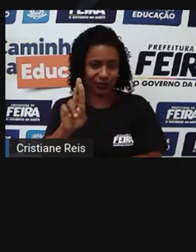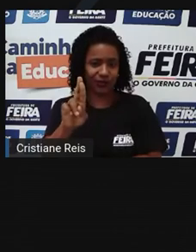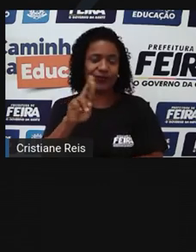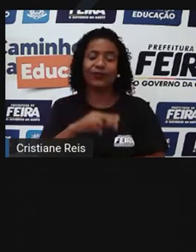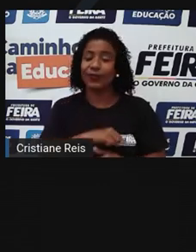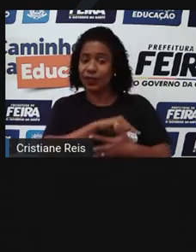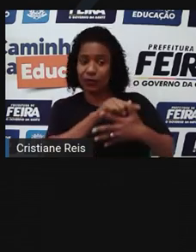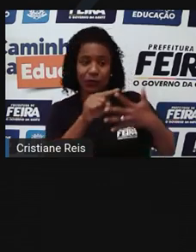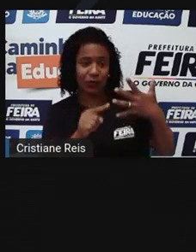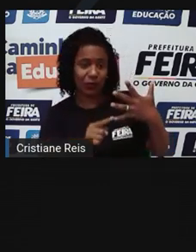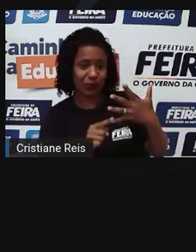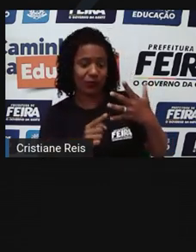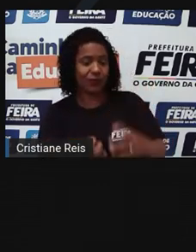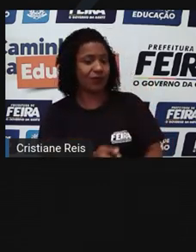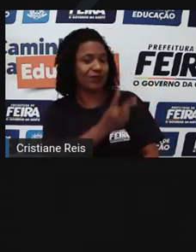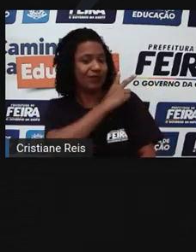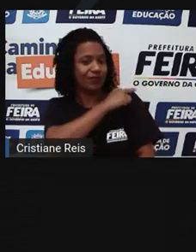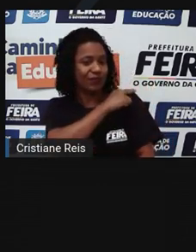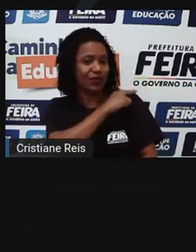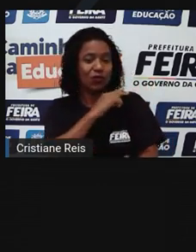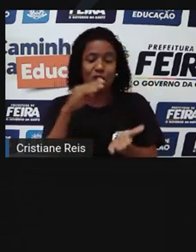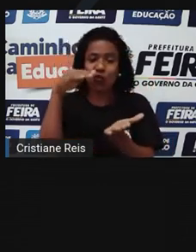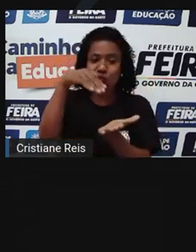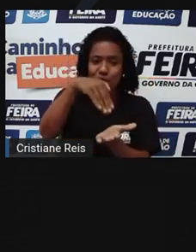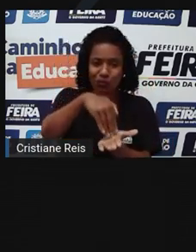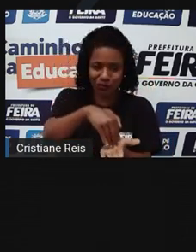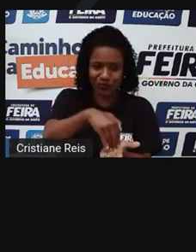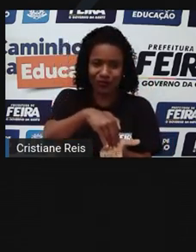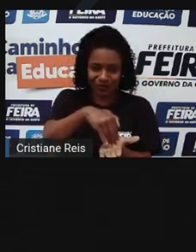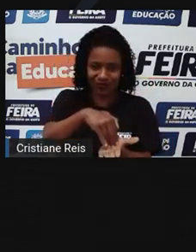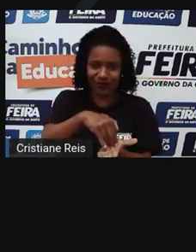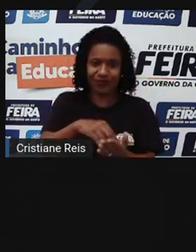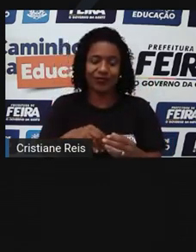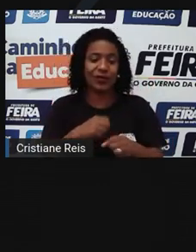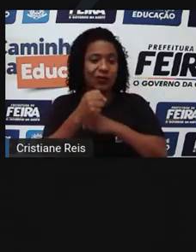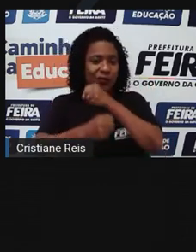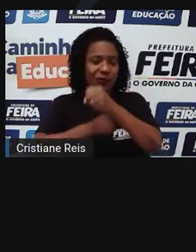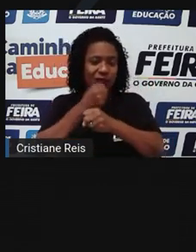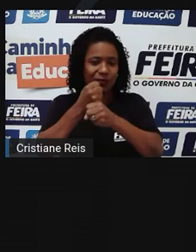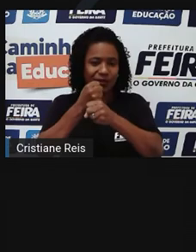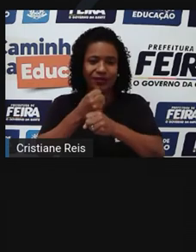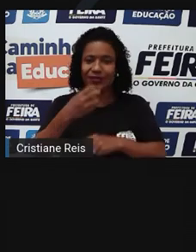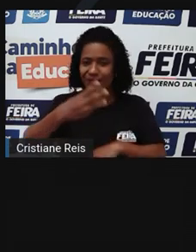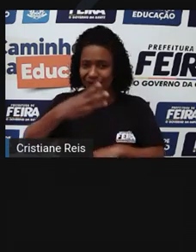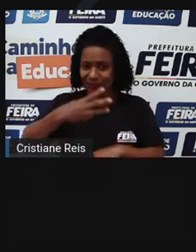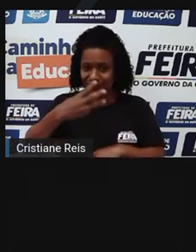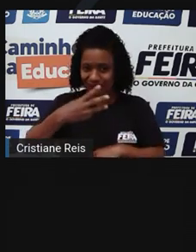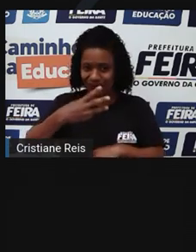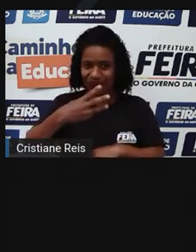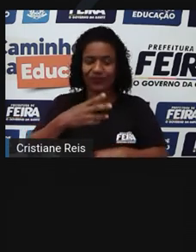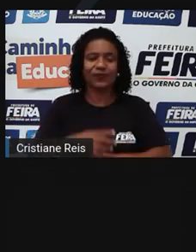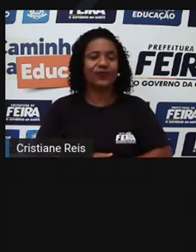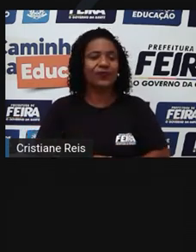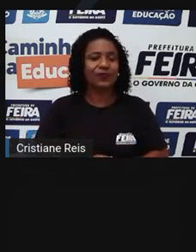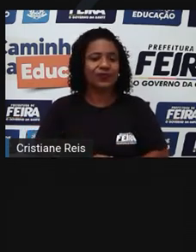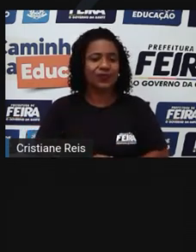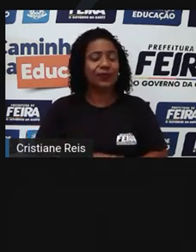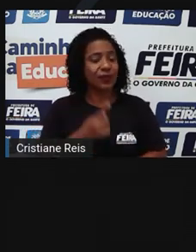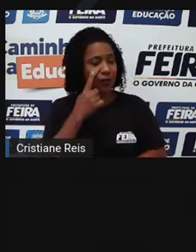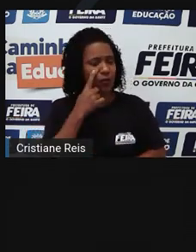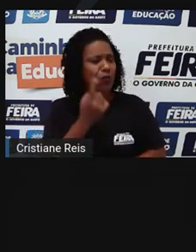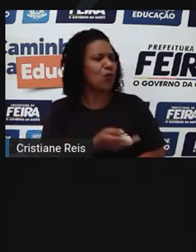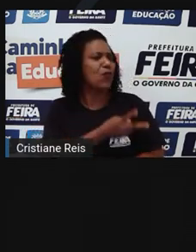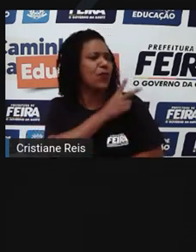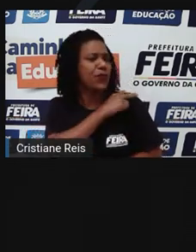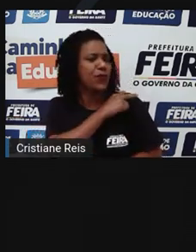ensino médio é a última etapa da educação básica e com 3 anos no mínimo de duração. O nível médio de ensino